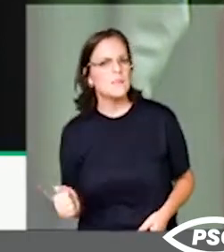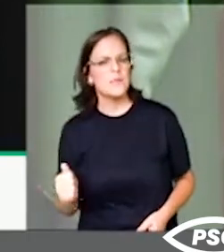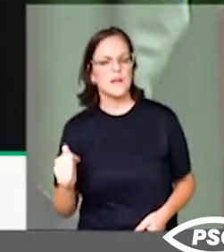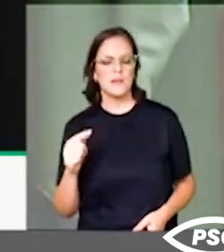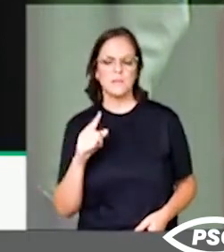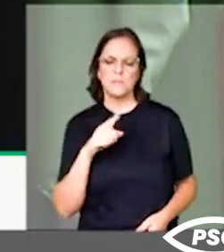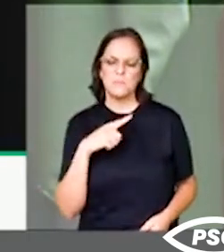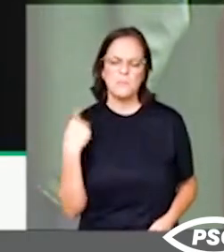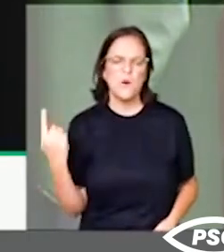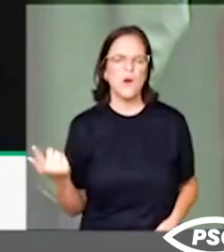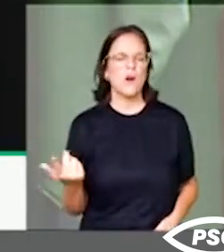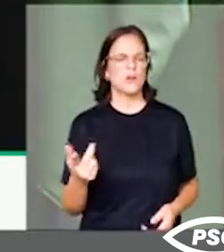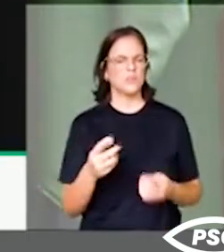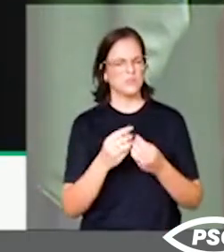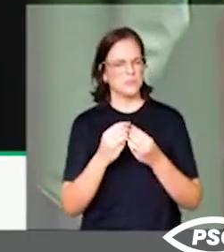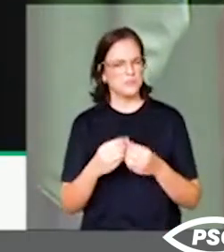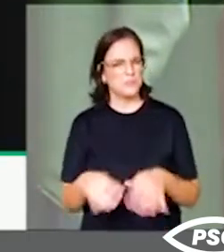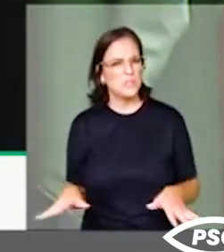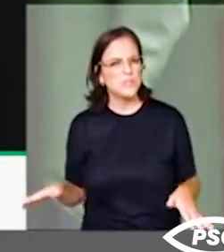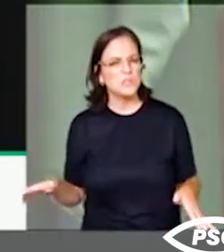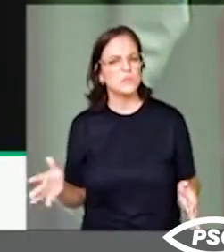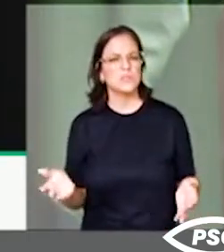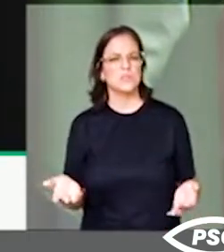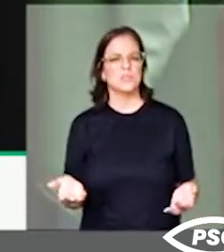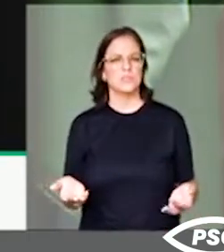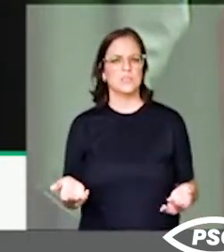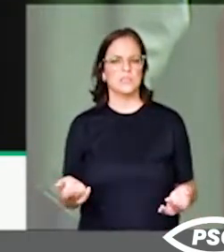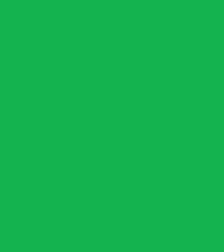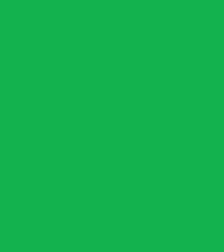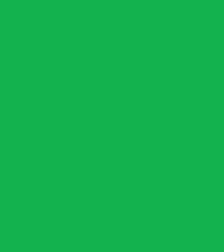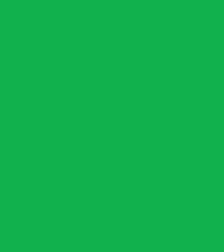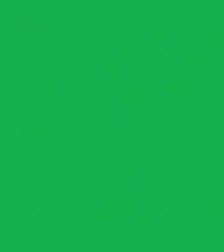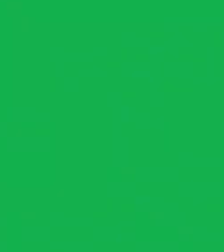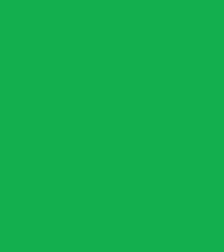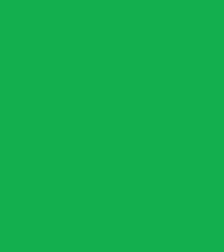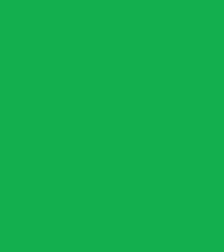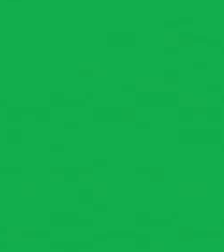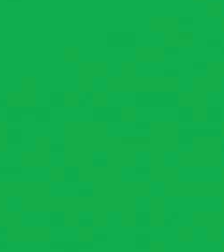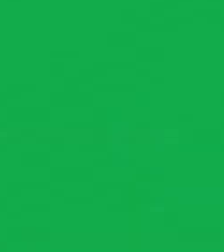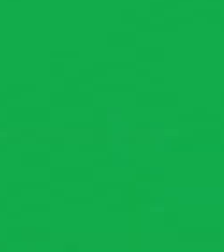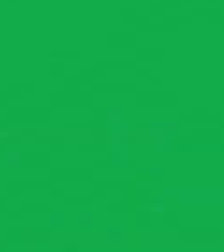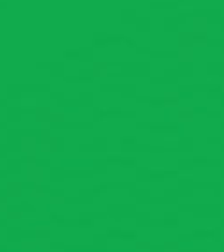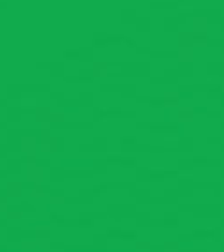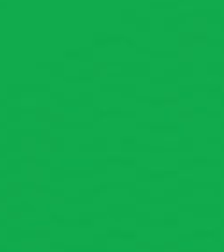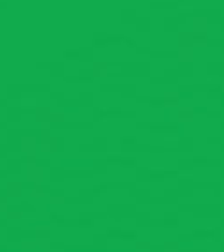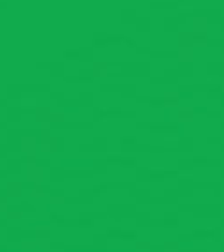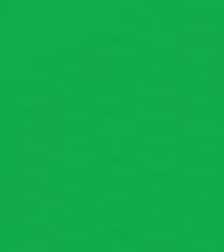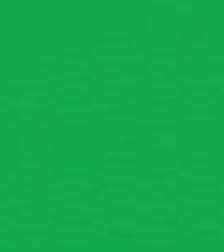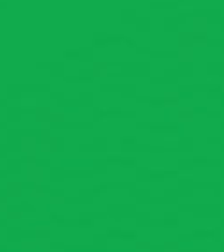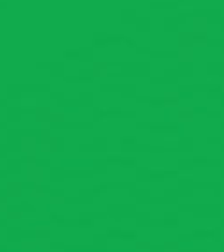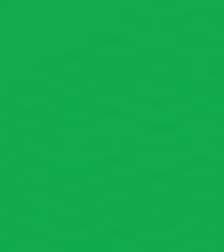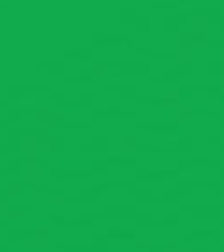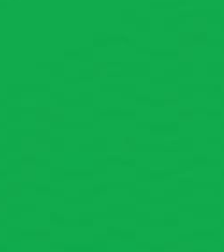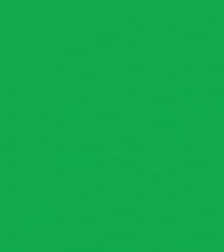mortes, prejuízos à própria vida. Música Música Música